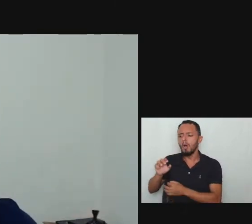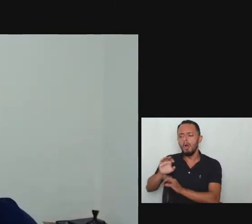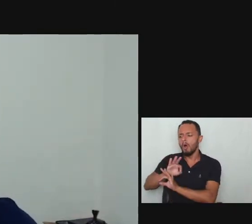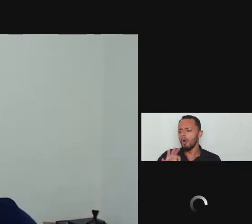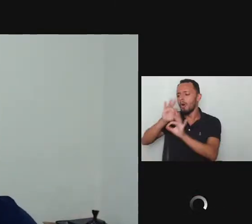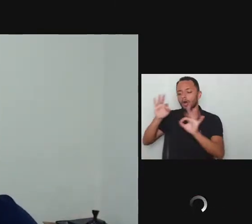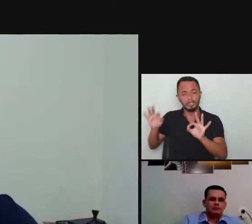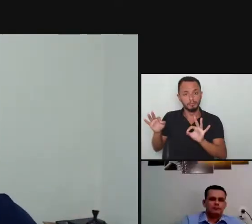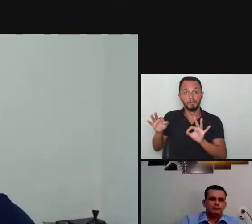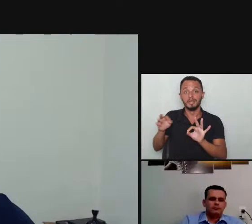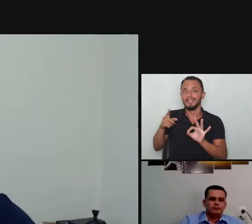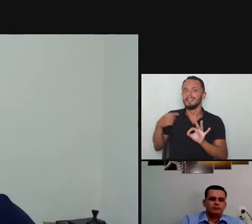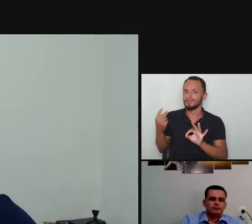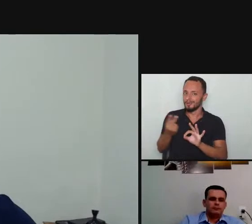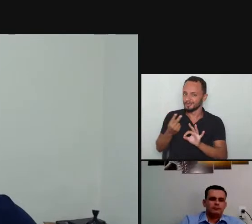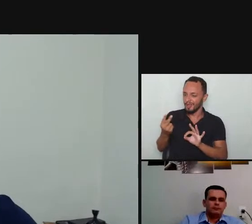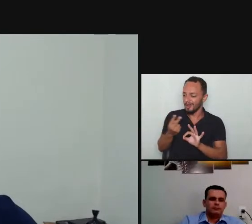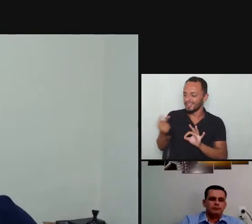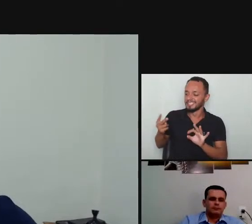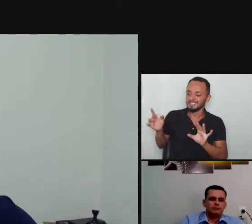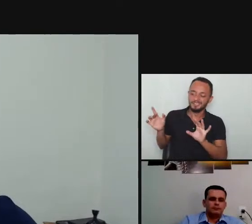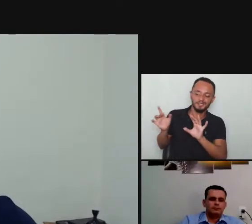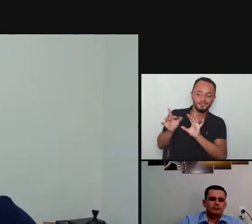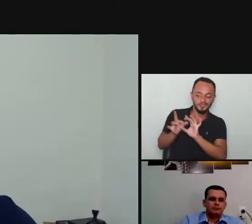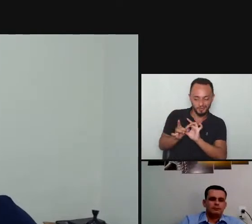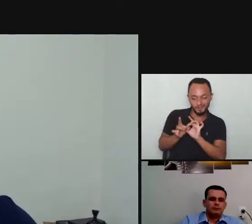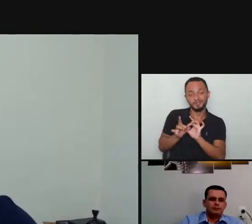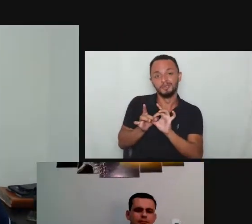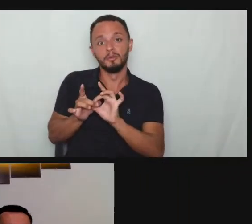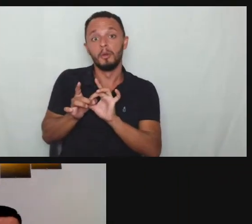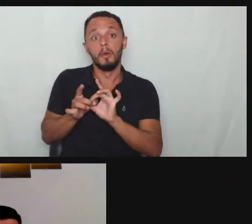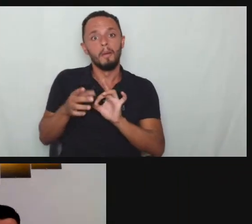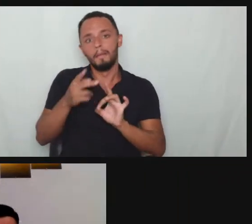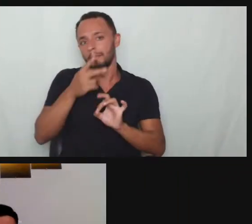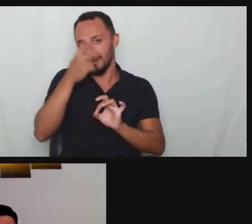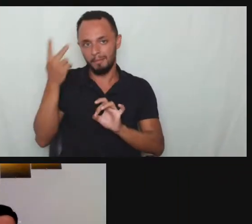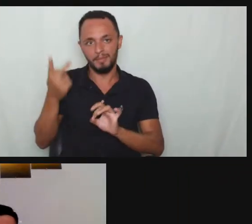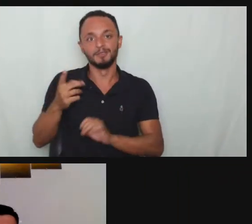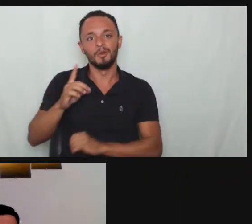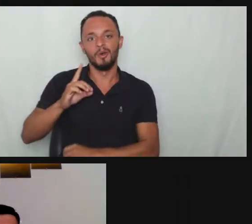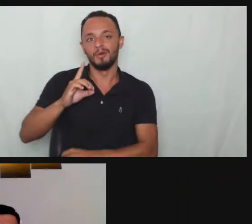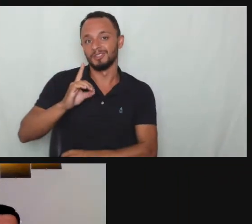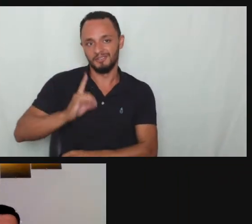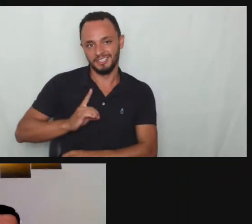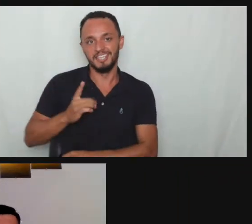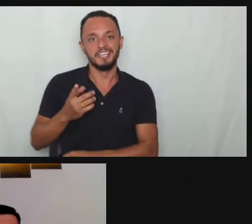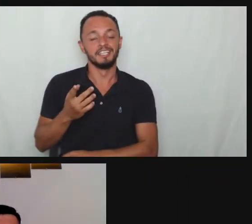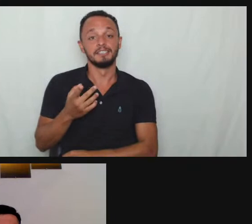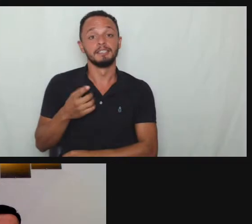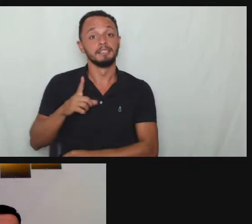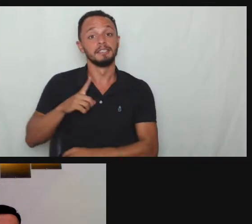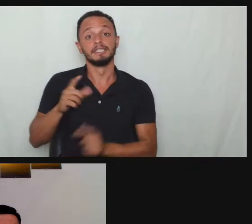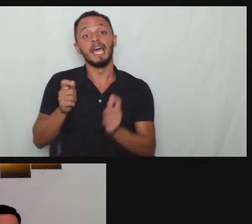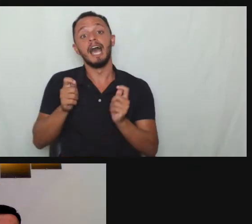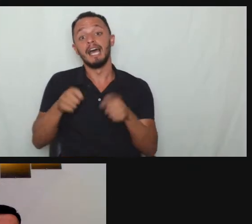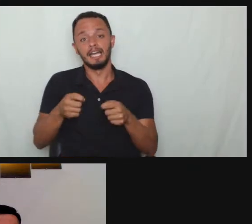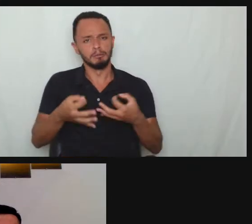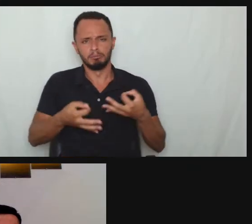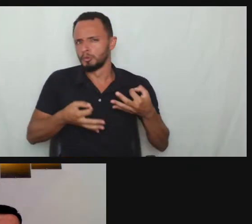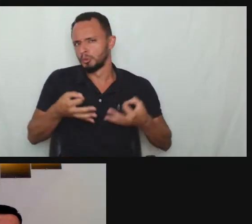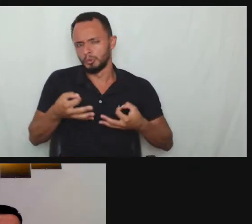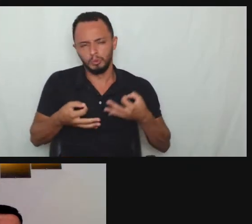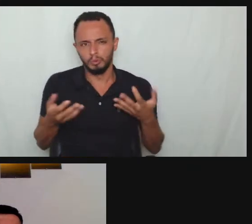matadora na defesa da pessoa com deficiência é justamente garantir que a pessoa com